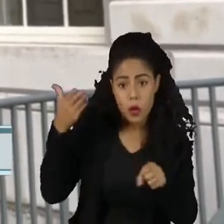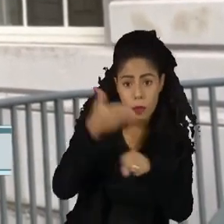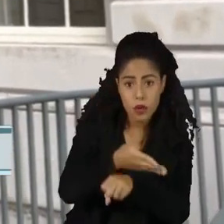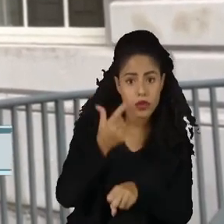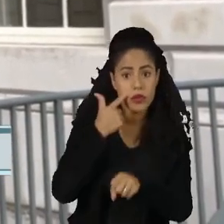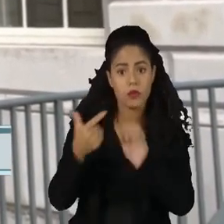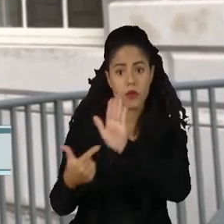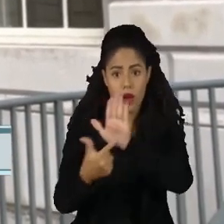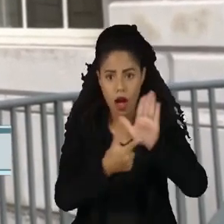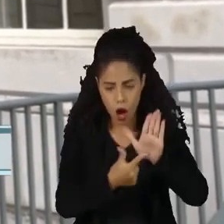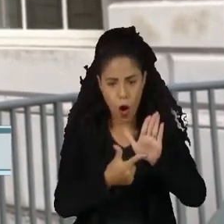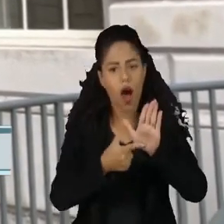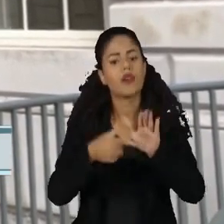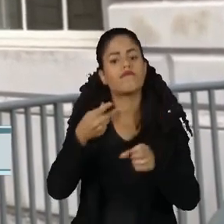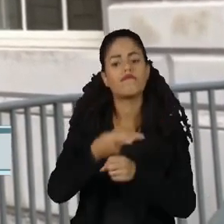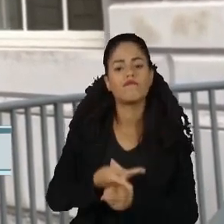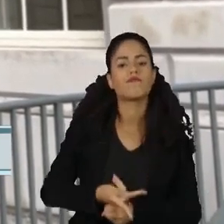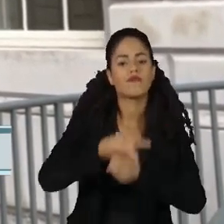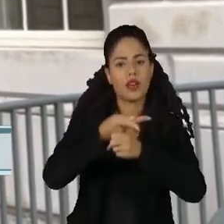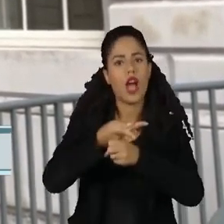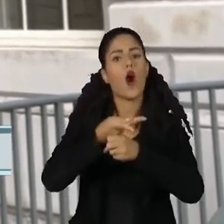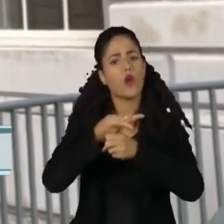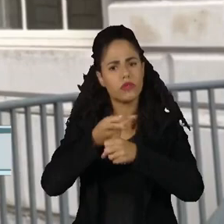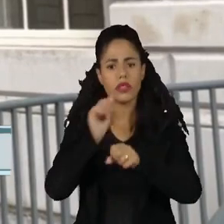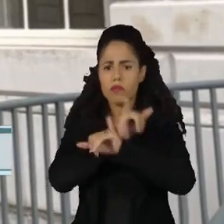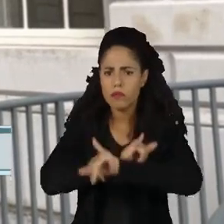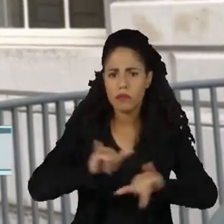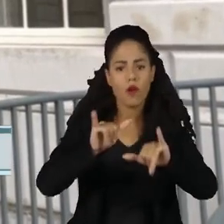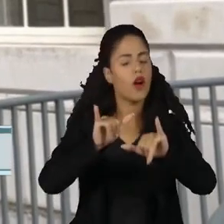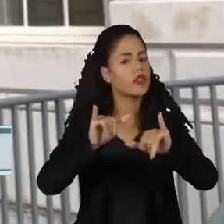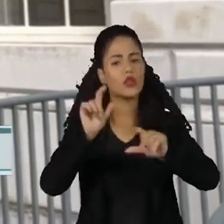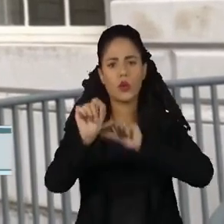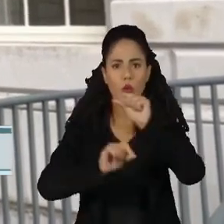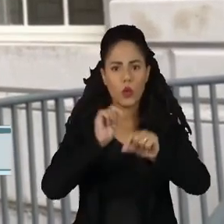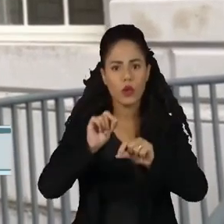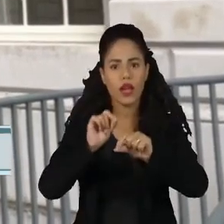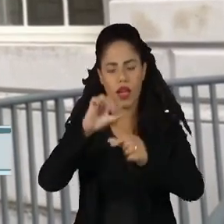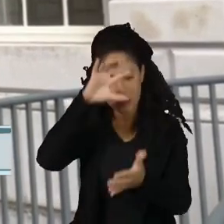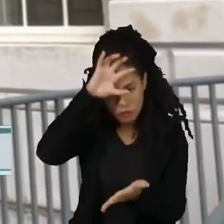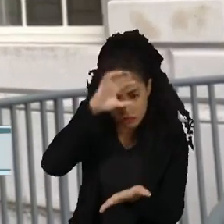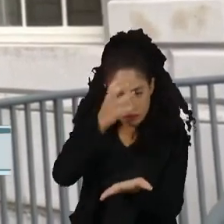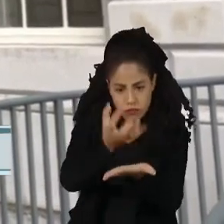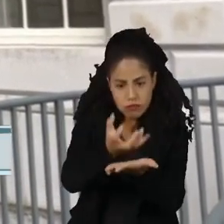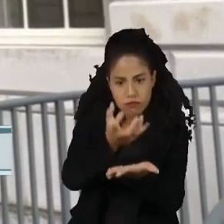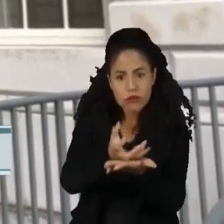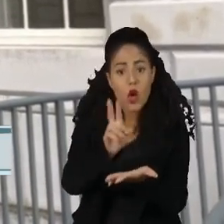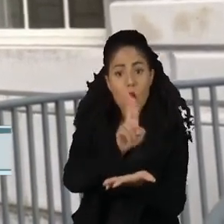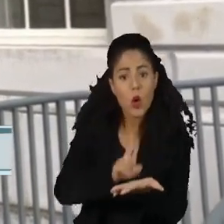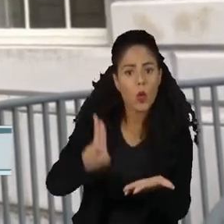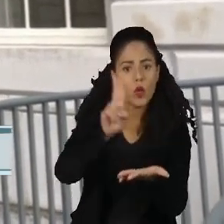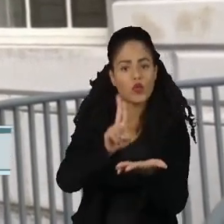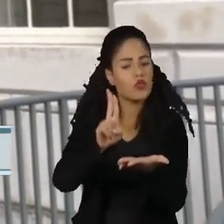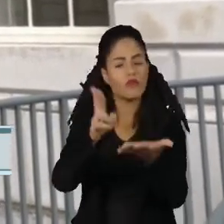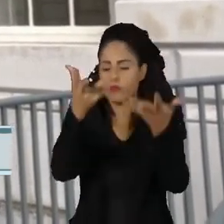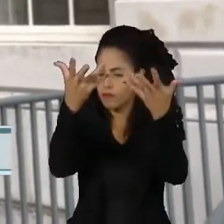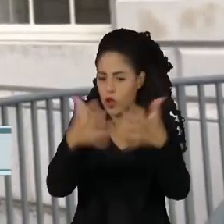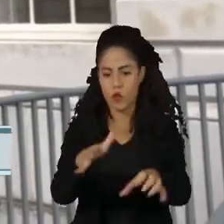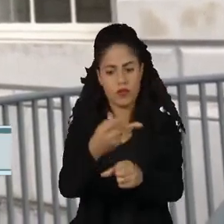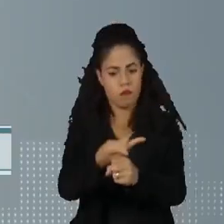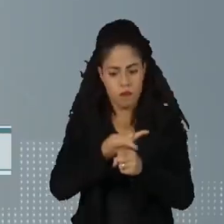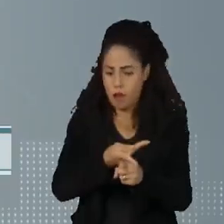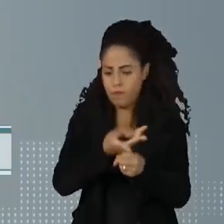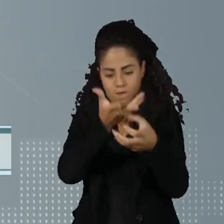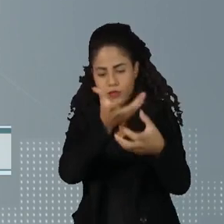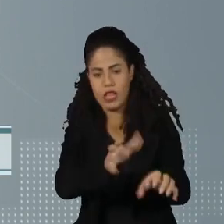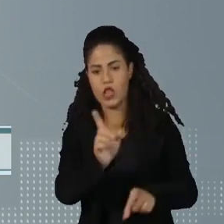concurso, foi premiado e só depois anunciou que tinha usado inteligência artificial e que se recusava a aceitar o